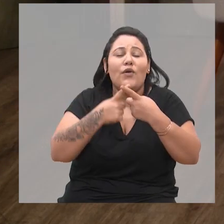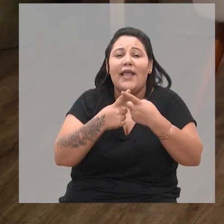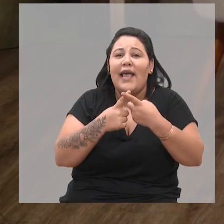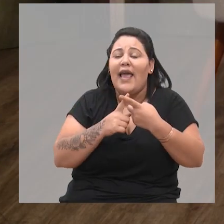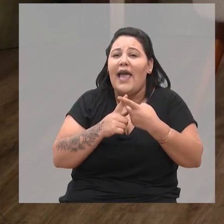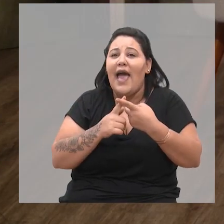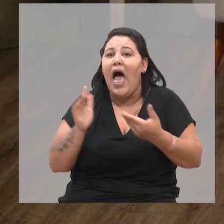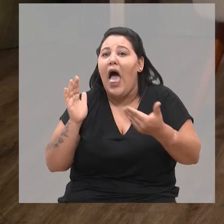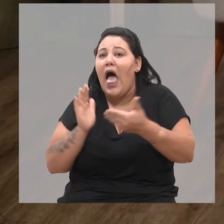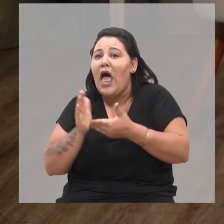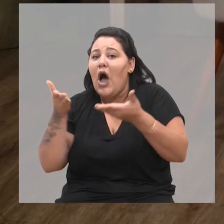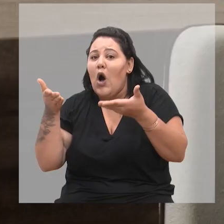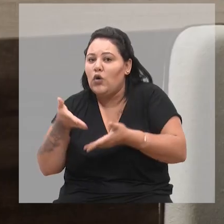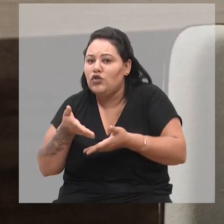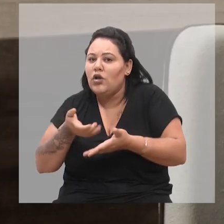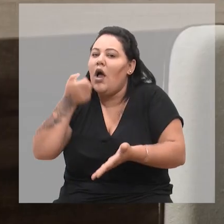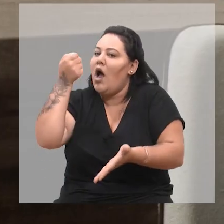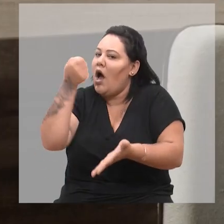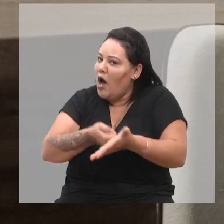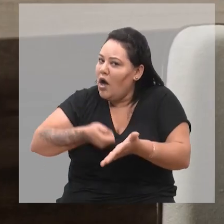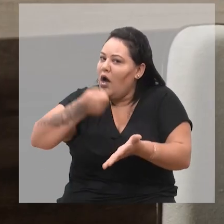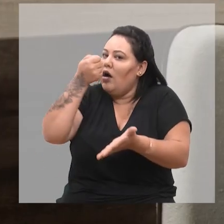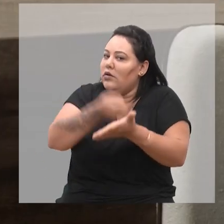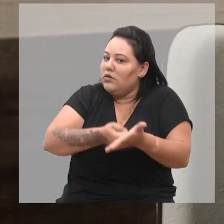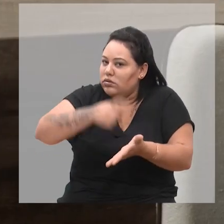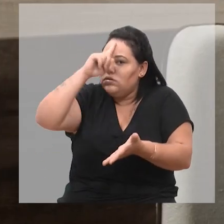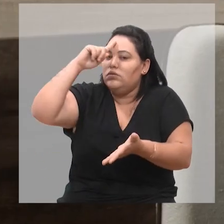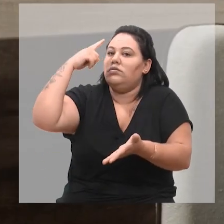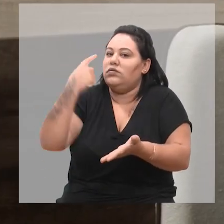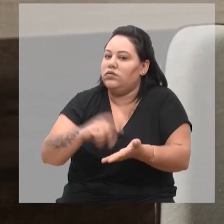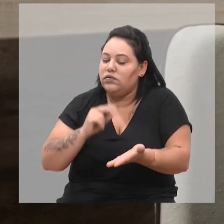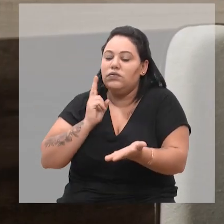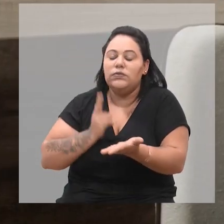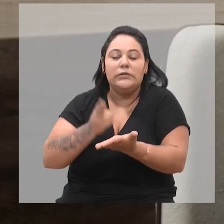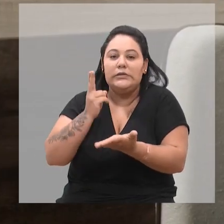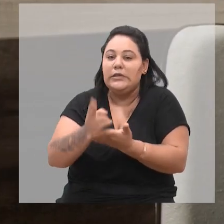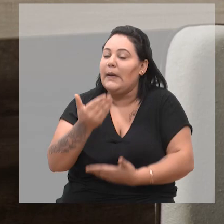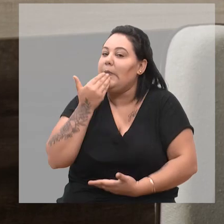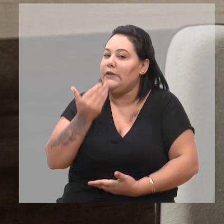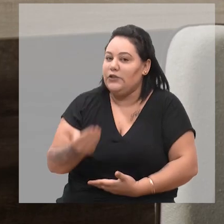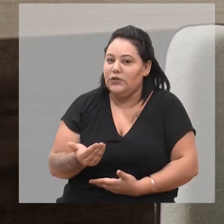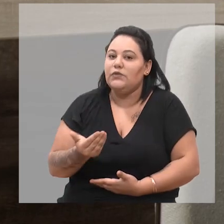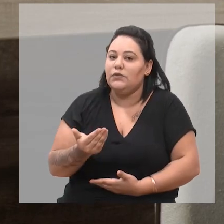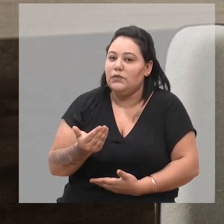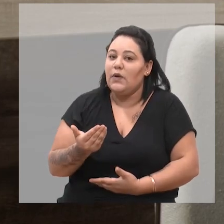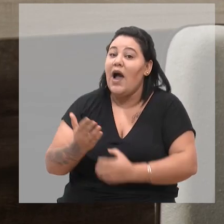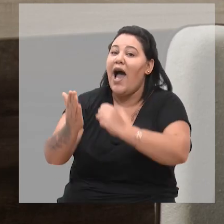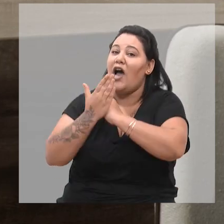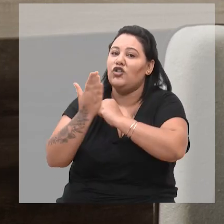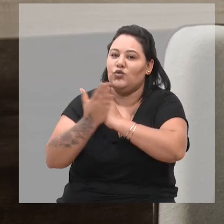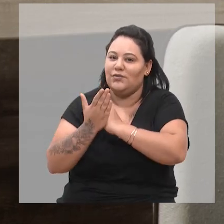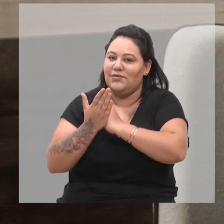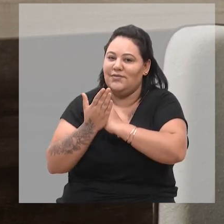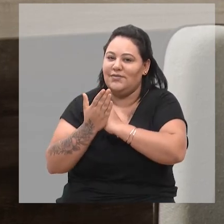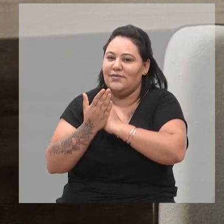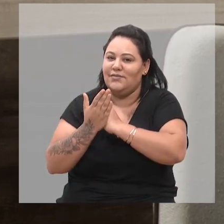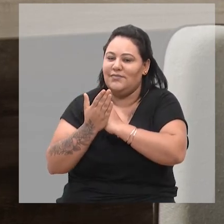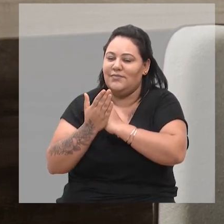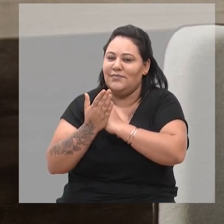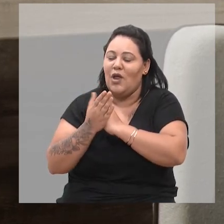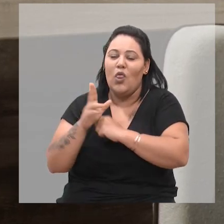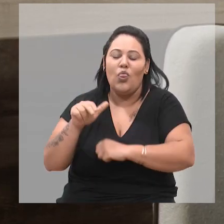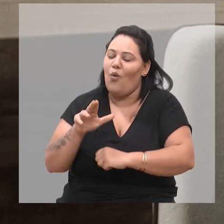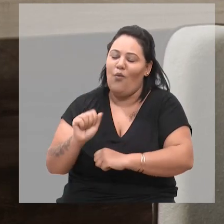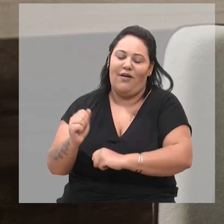hoje a luta não foi pequena, hein? A gente sempre pediu para ajuda, nunca